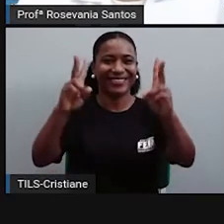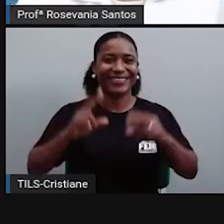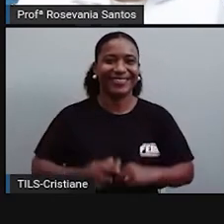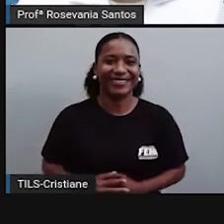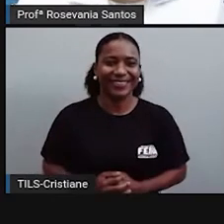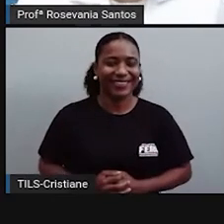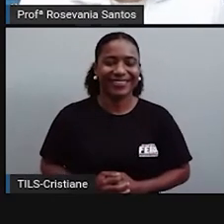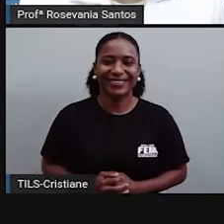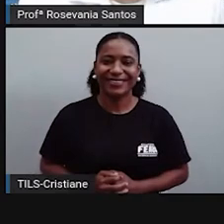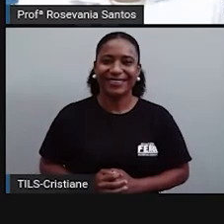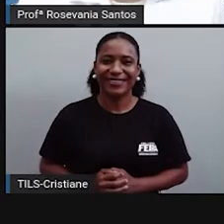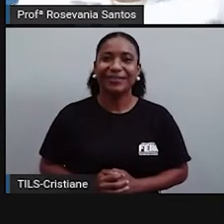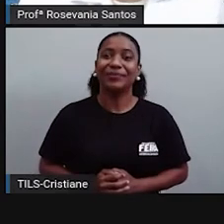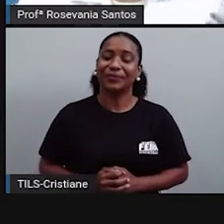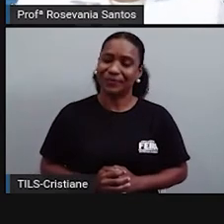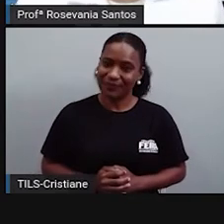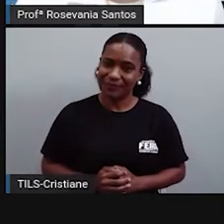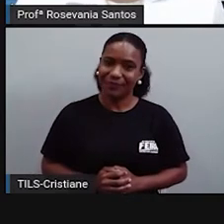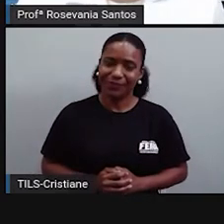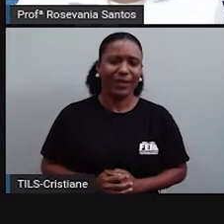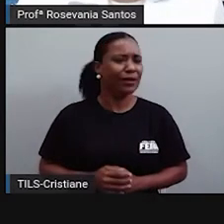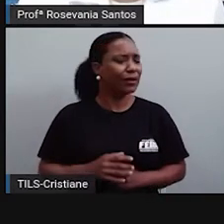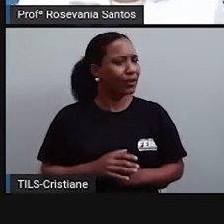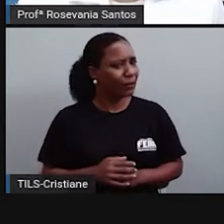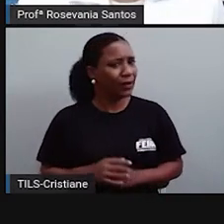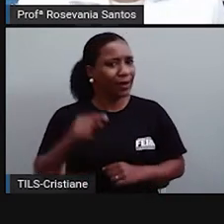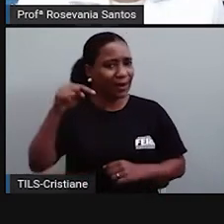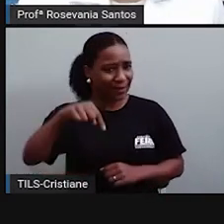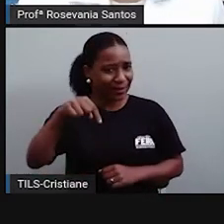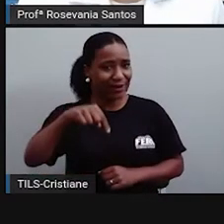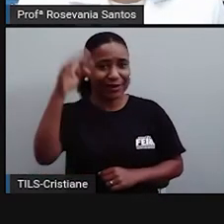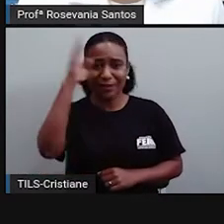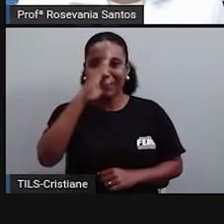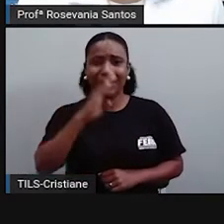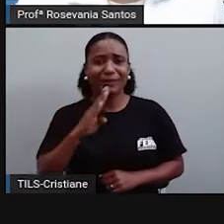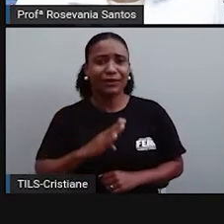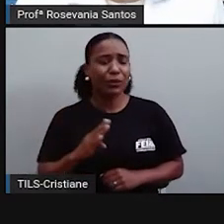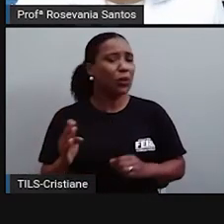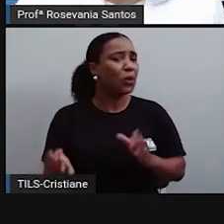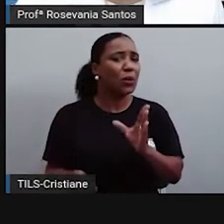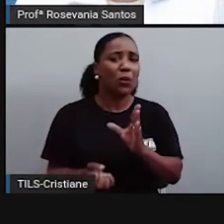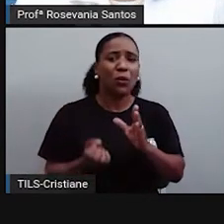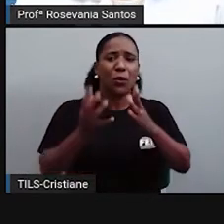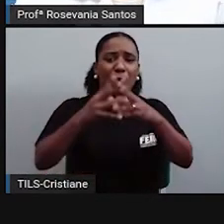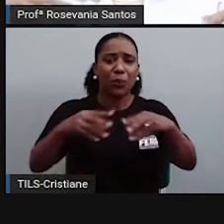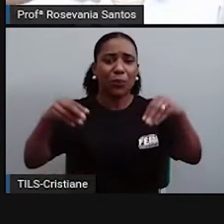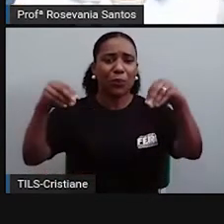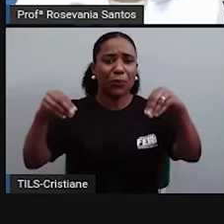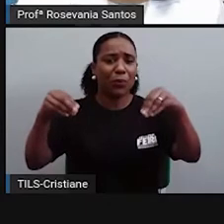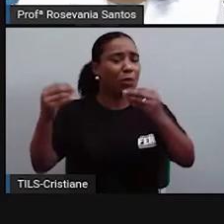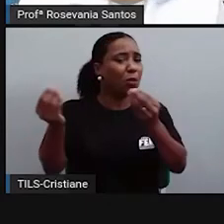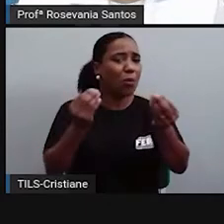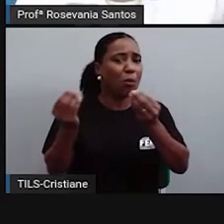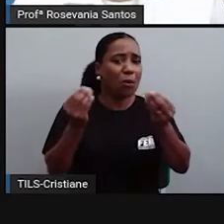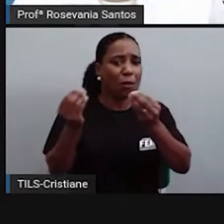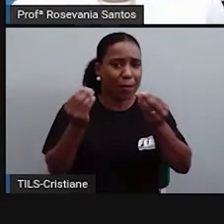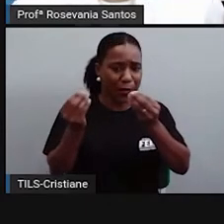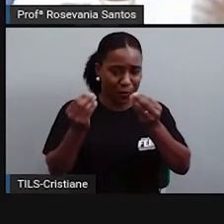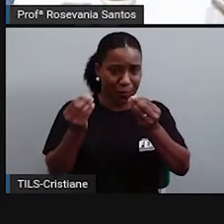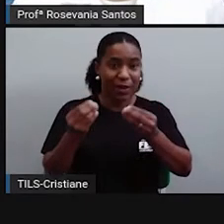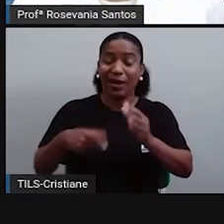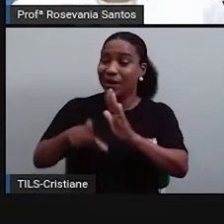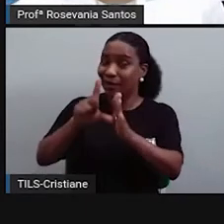Aí, aqui no Brasil, como é que começou a nossa formação territorial? Porque, até então, eram pecas que